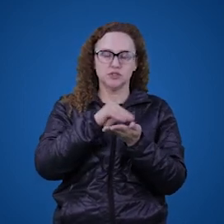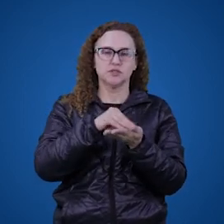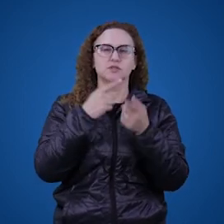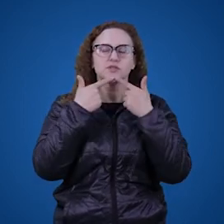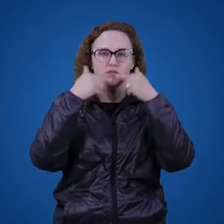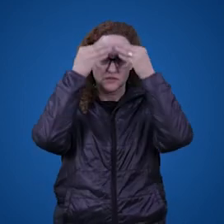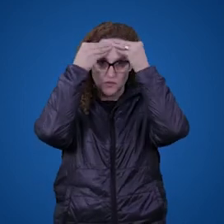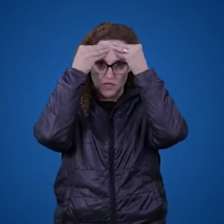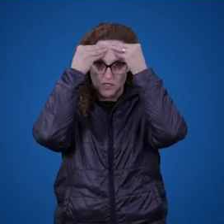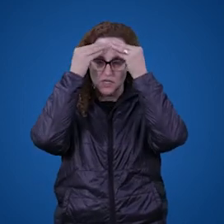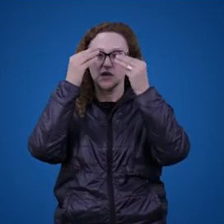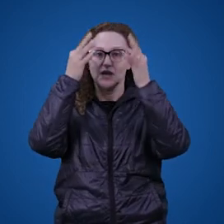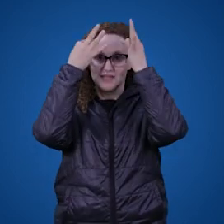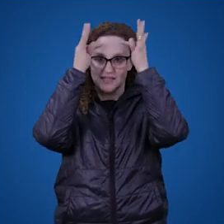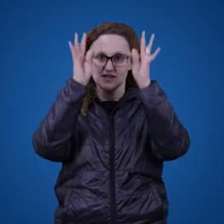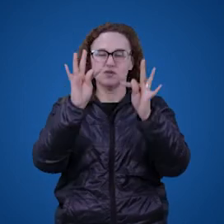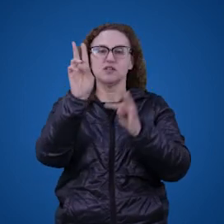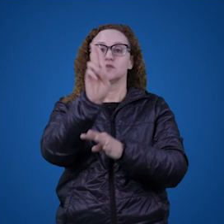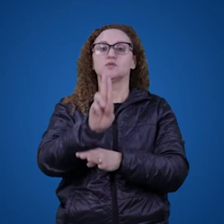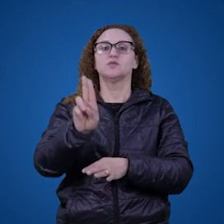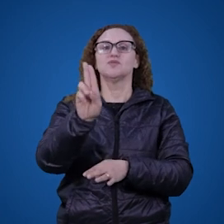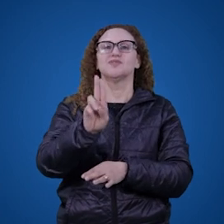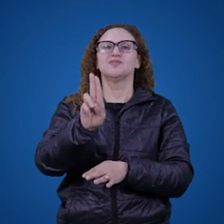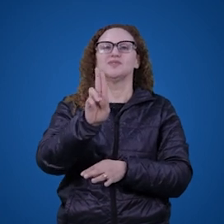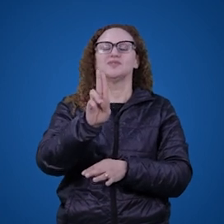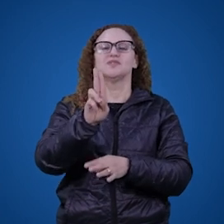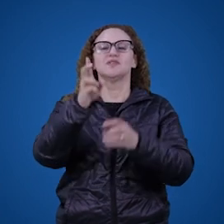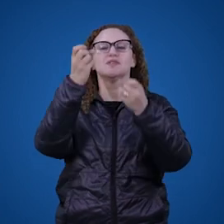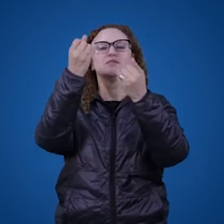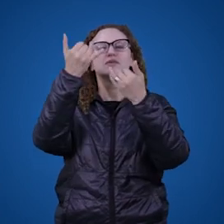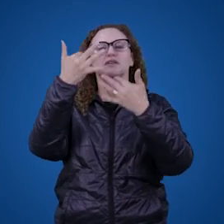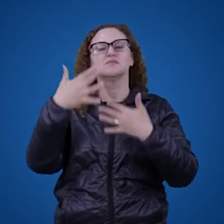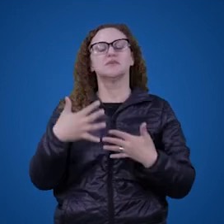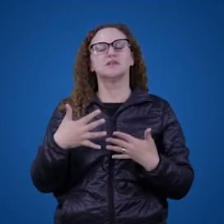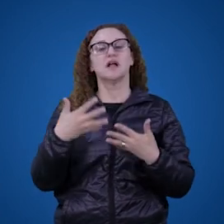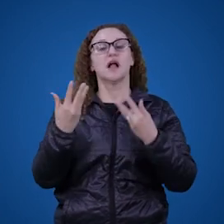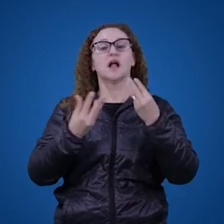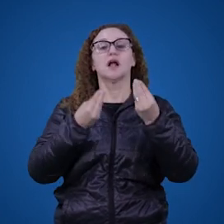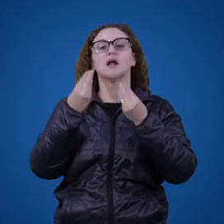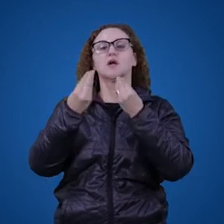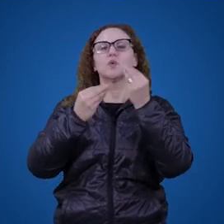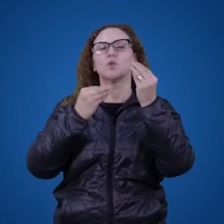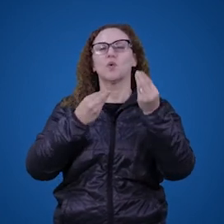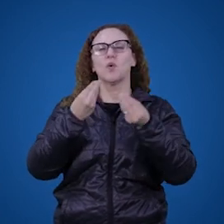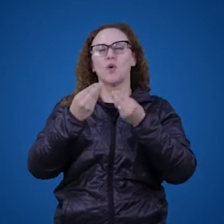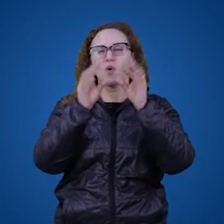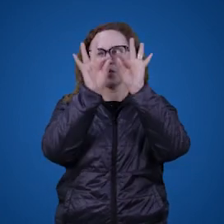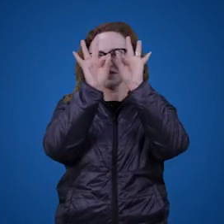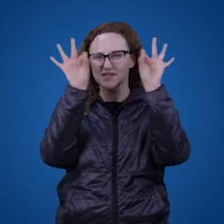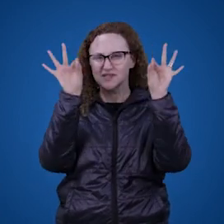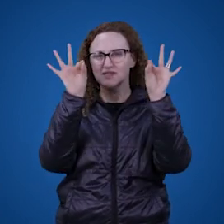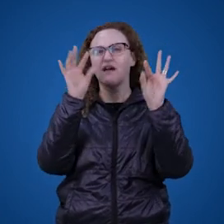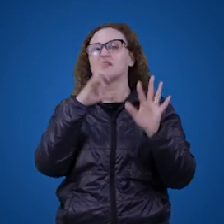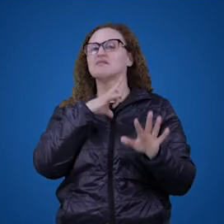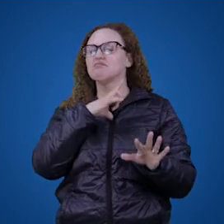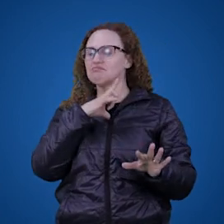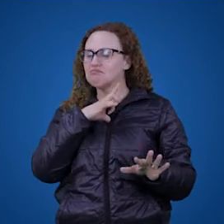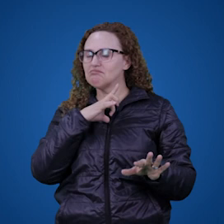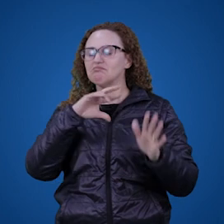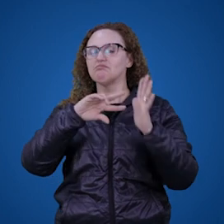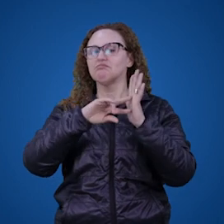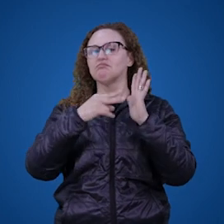linguagem. Então, a teoria do uso, ela parece plausível para explicar como certas expressões linguísticas adquirem significado.